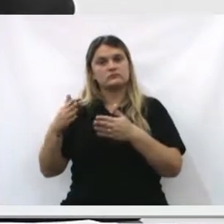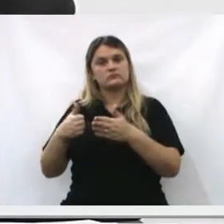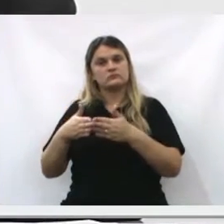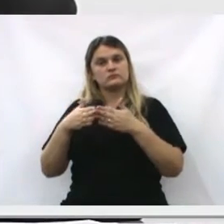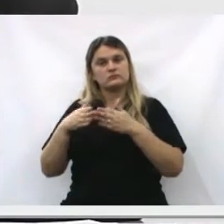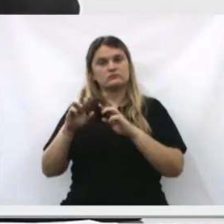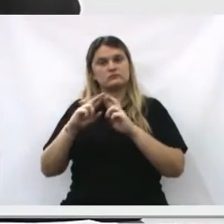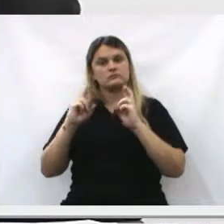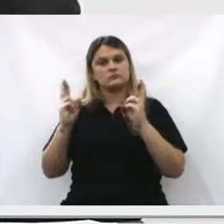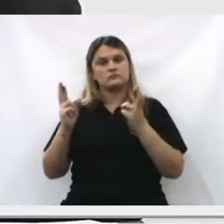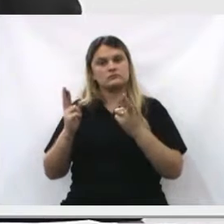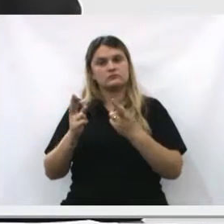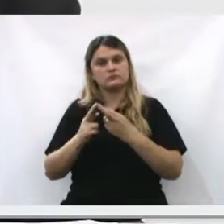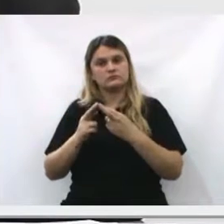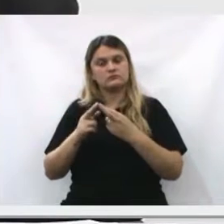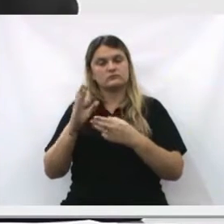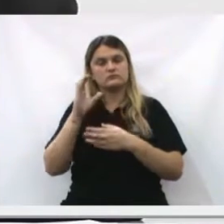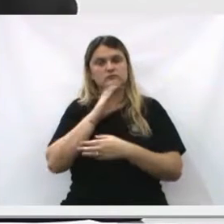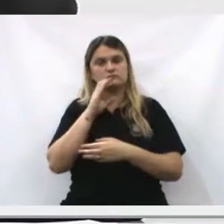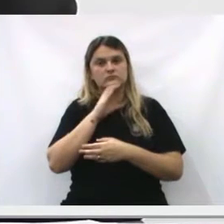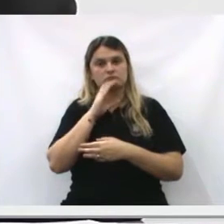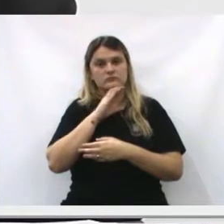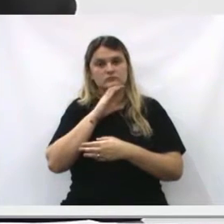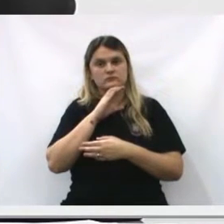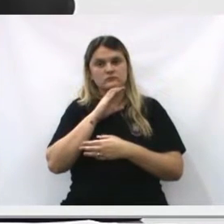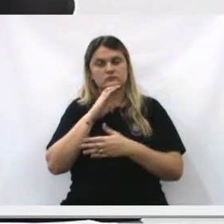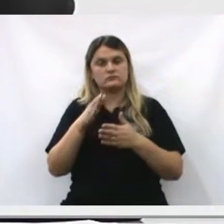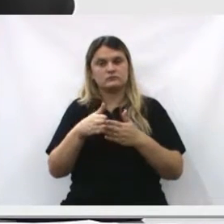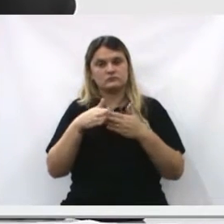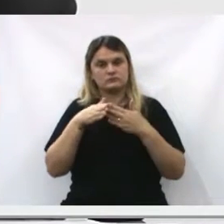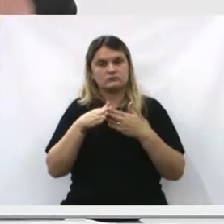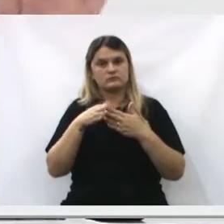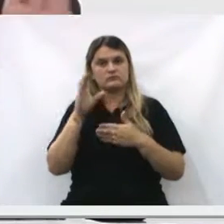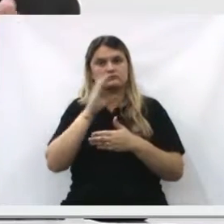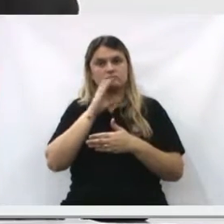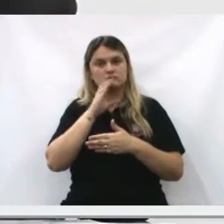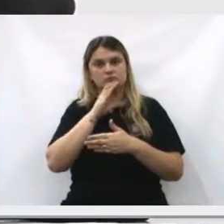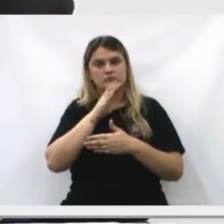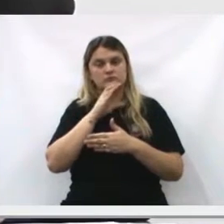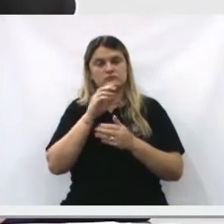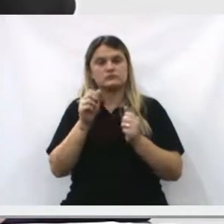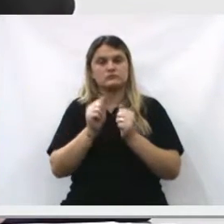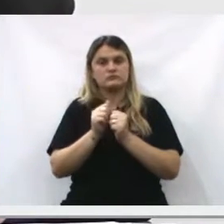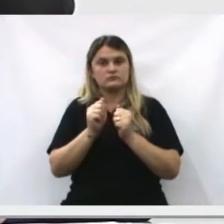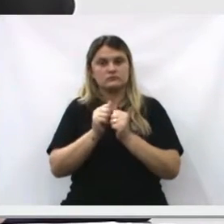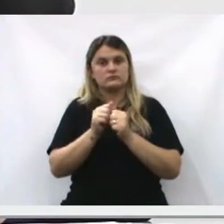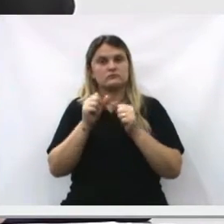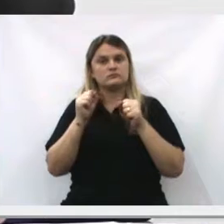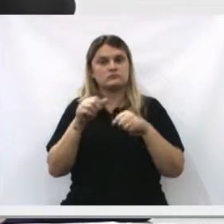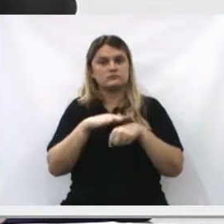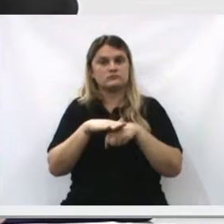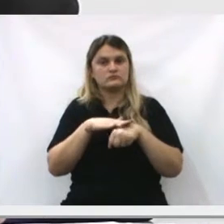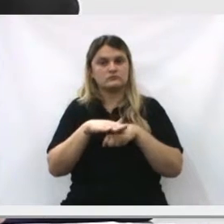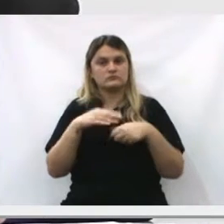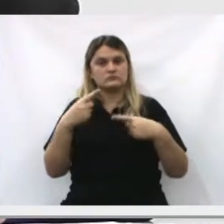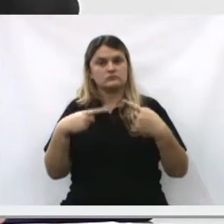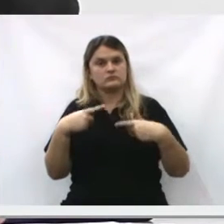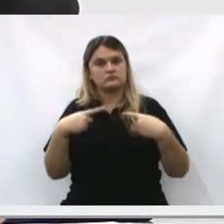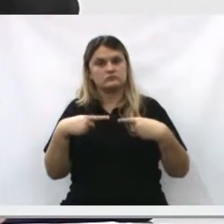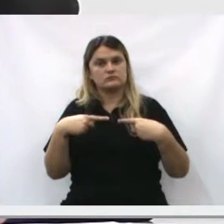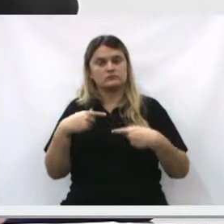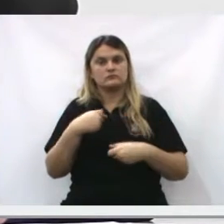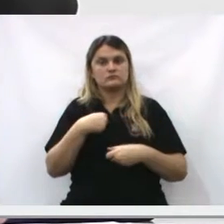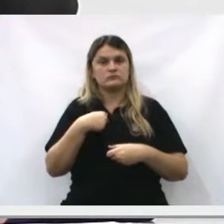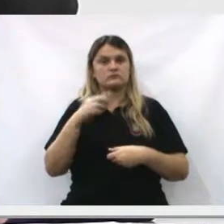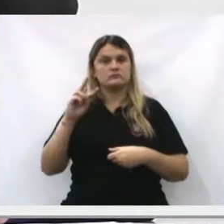a respeito da gente pedir uma reunião urgente, nem com requerimento mais, agora é uma reunião urgente, para que possa